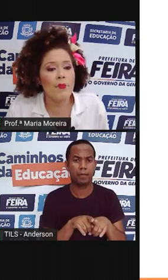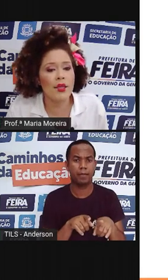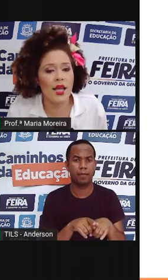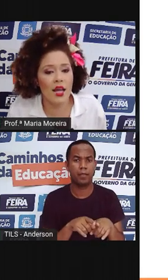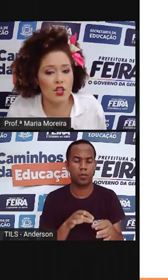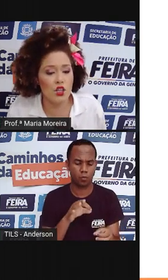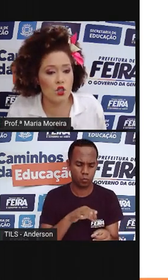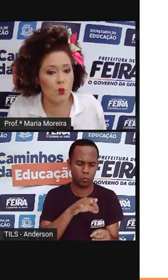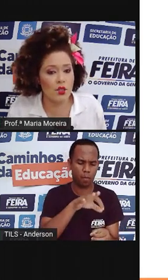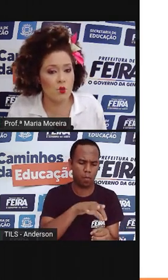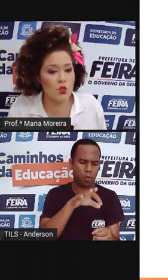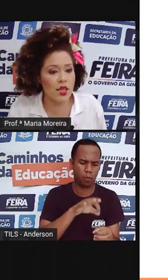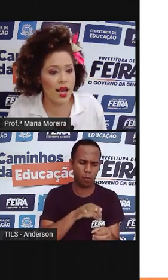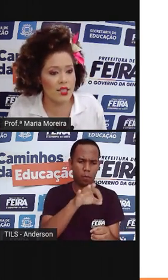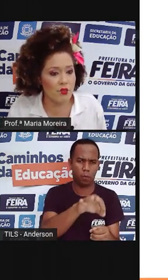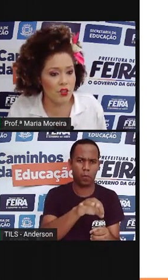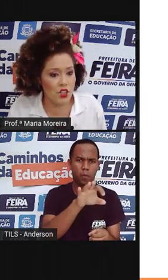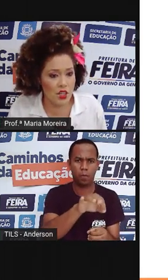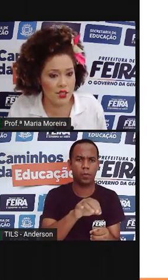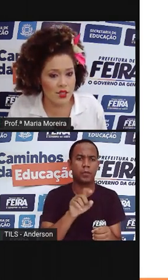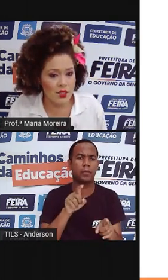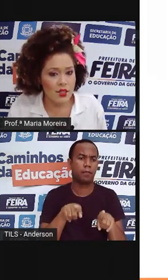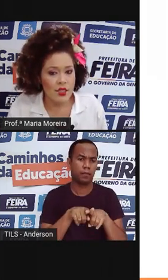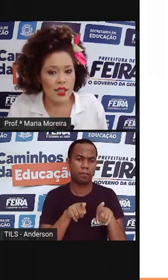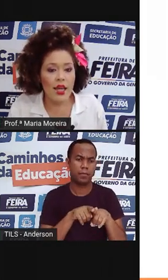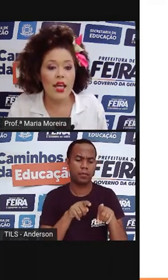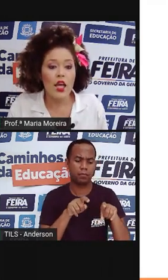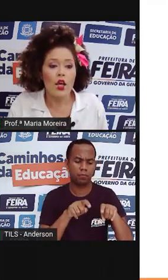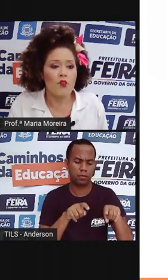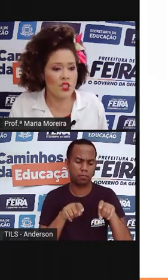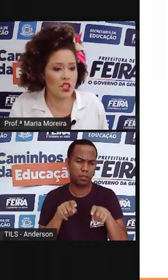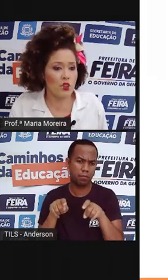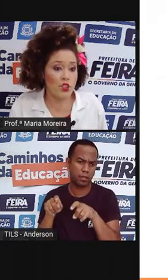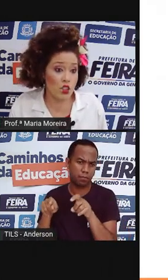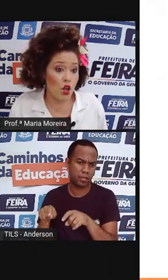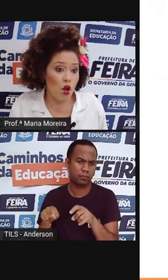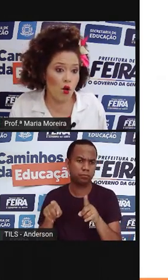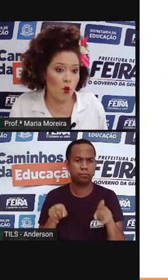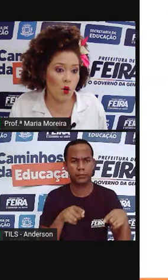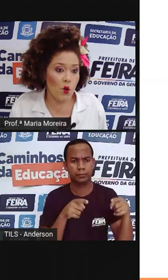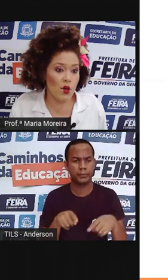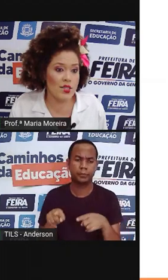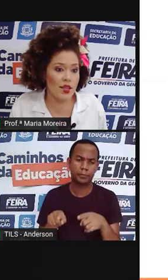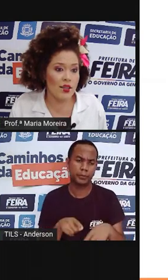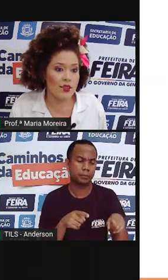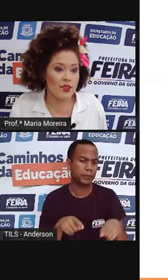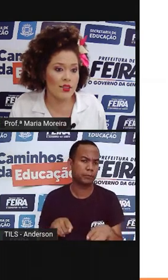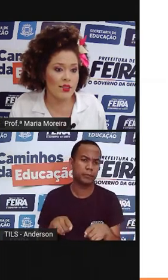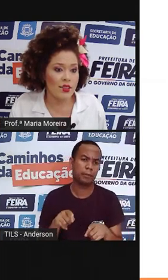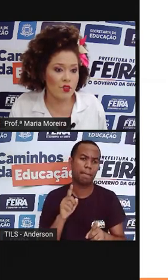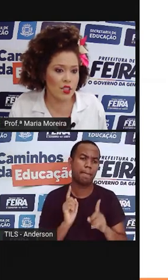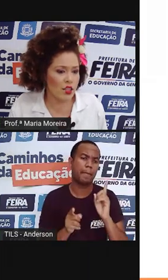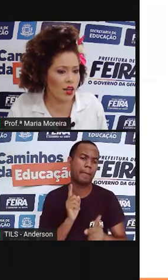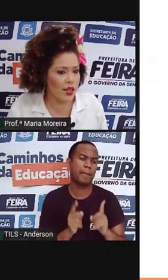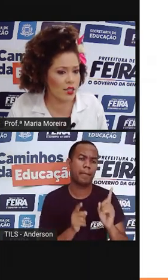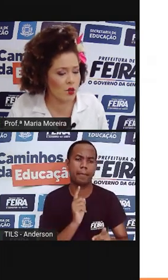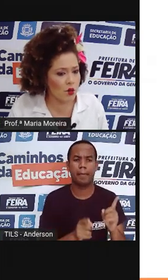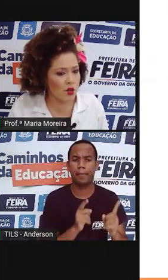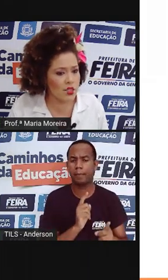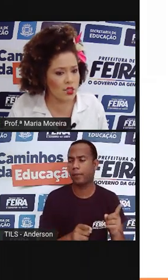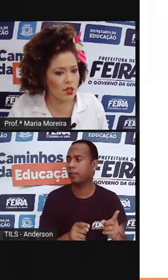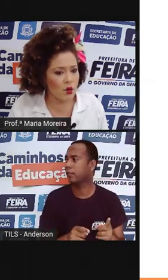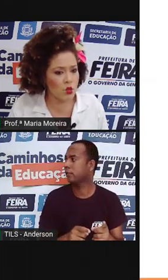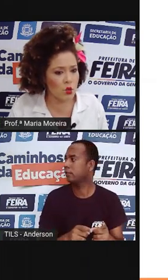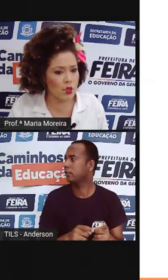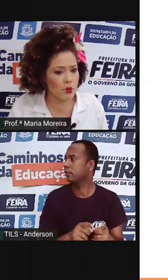complementares de instrumentos musicais infantis, né? Vocês tocam alguma coisa? Você toca, Anderson,